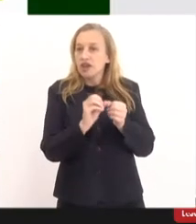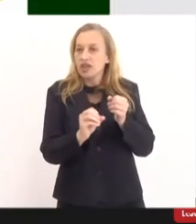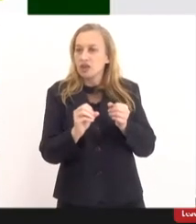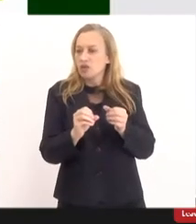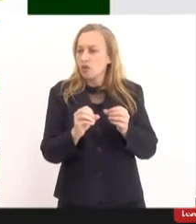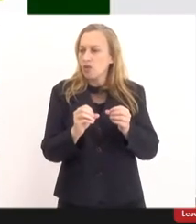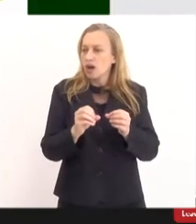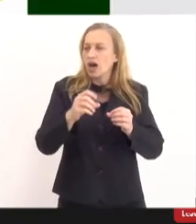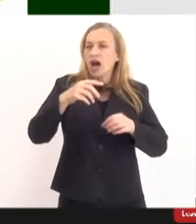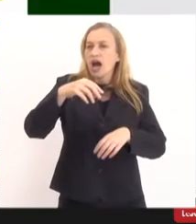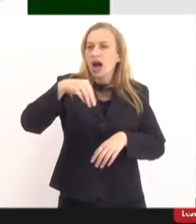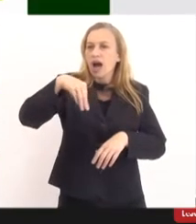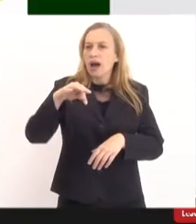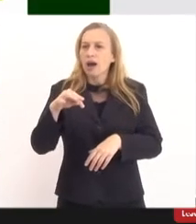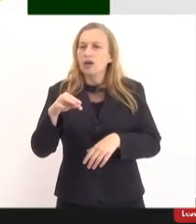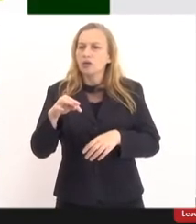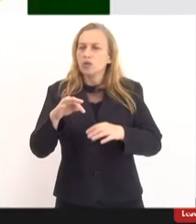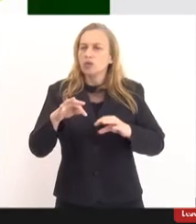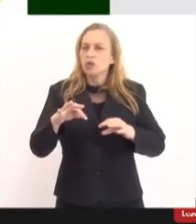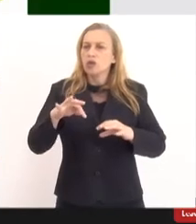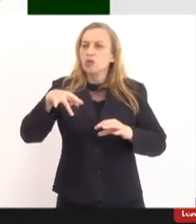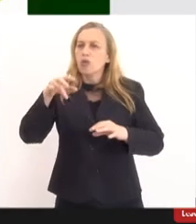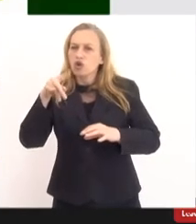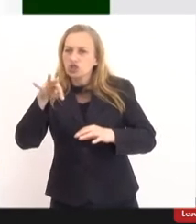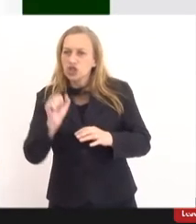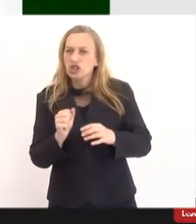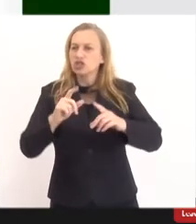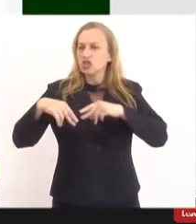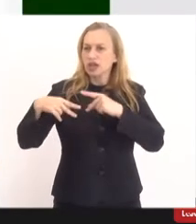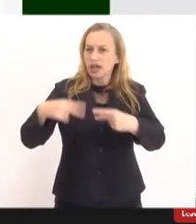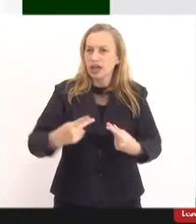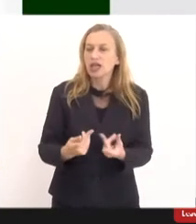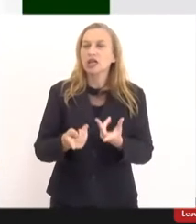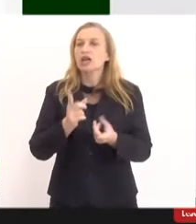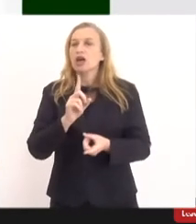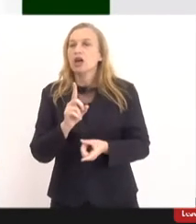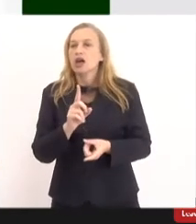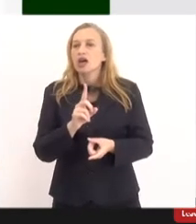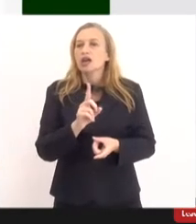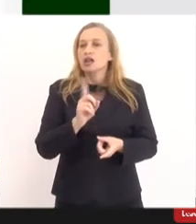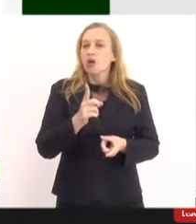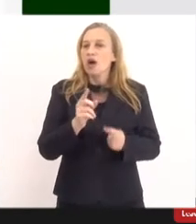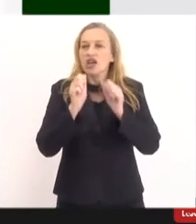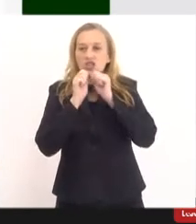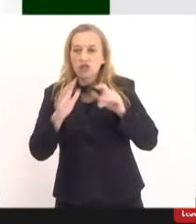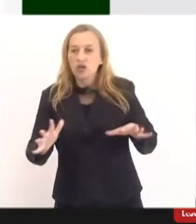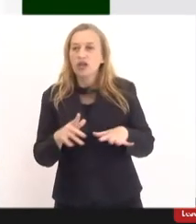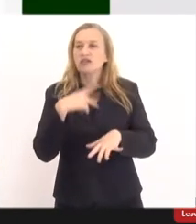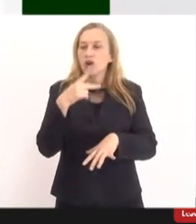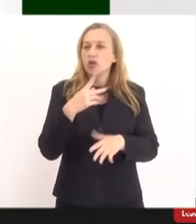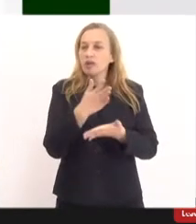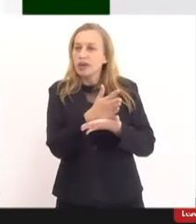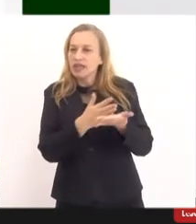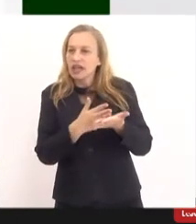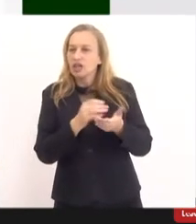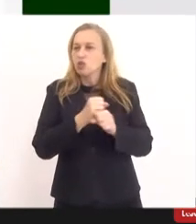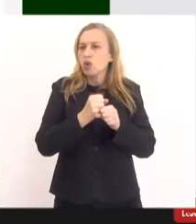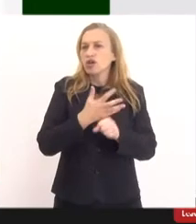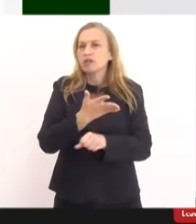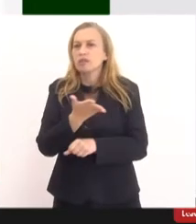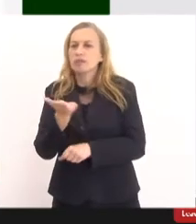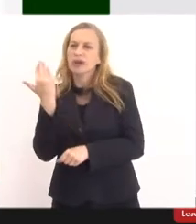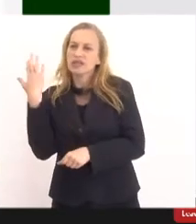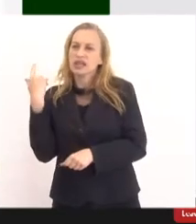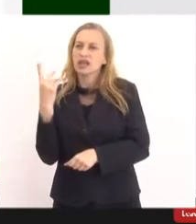já temos tudo isso de mutação. E aí, o próprio CDC, isso que não é divulgado, ele falou no meio do ano passado que os totalmente